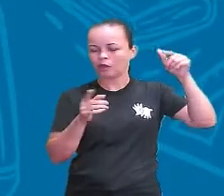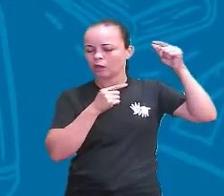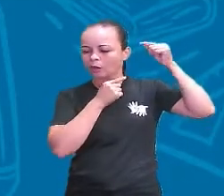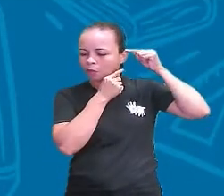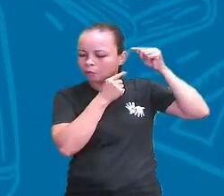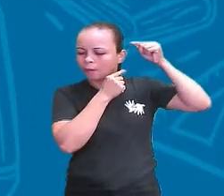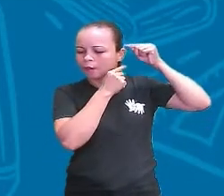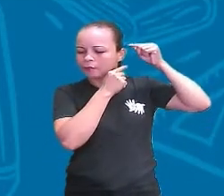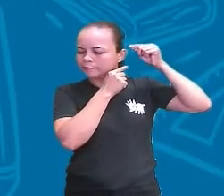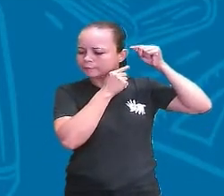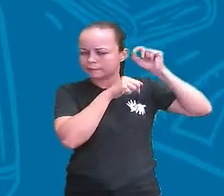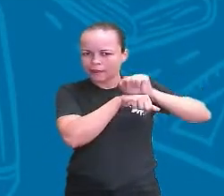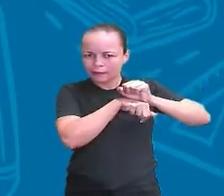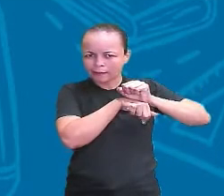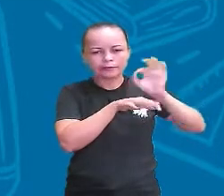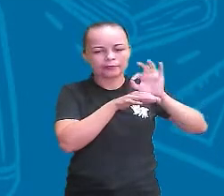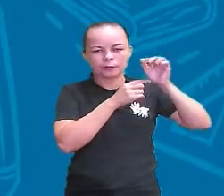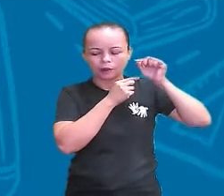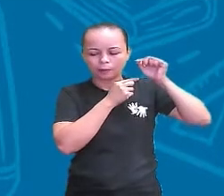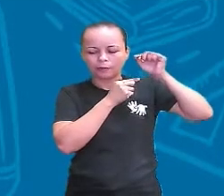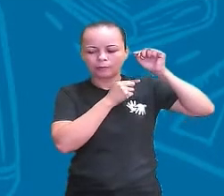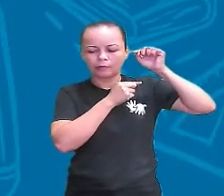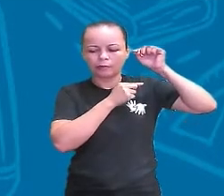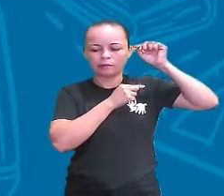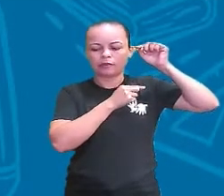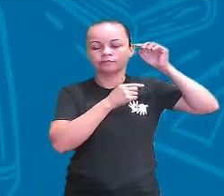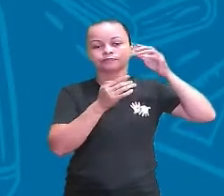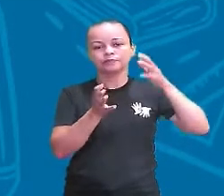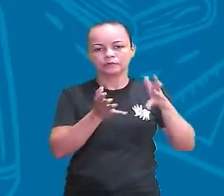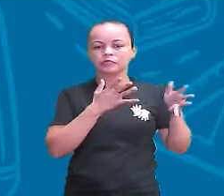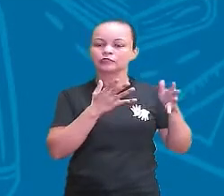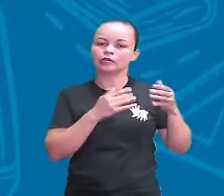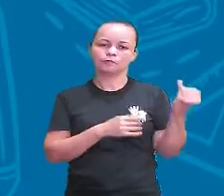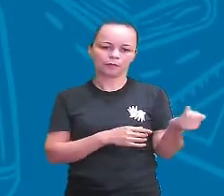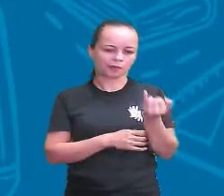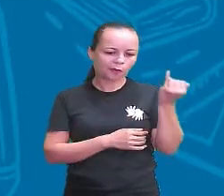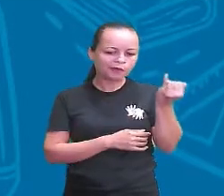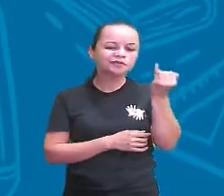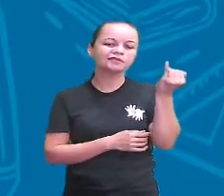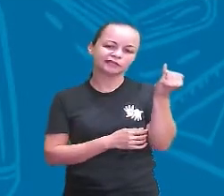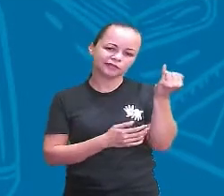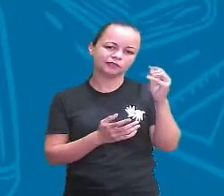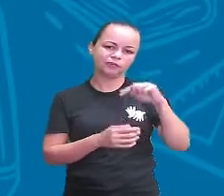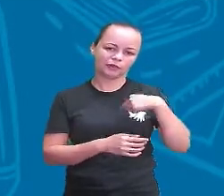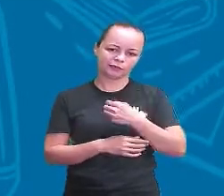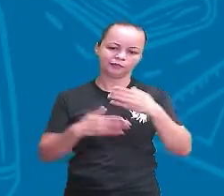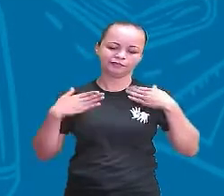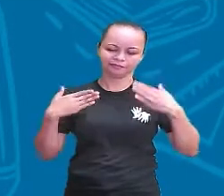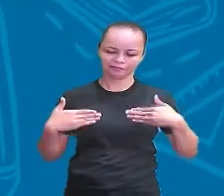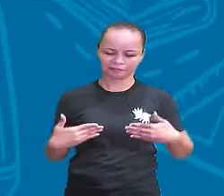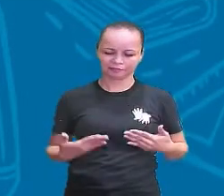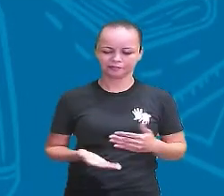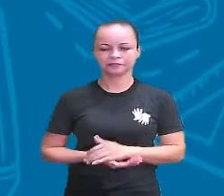de crescer, mas ela não para, tá certo? Porque é um órgão muito importante, muitíssimo importante pro nosso corpo.